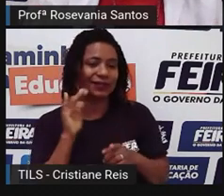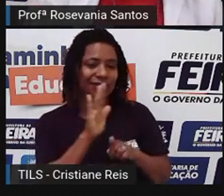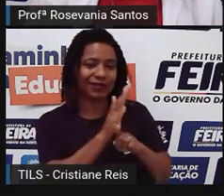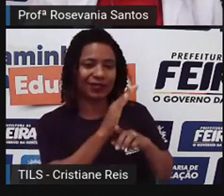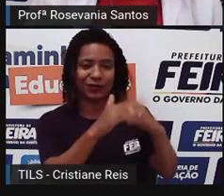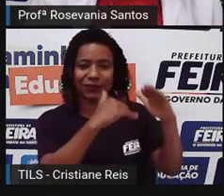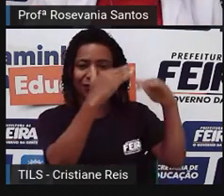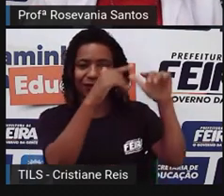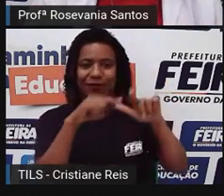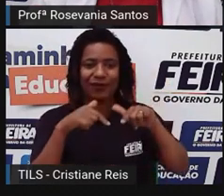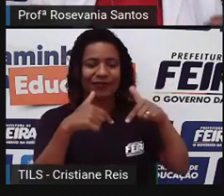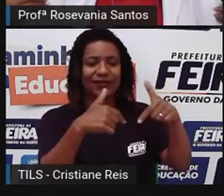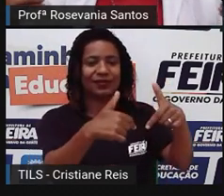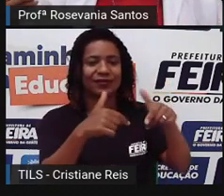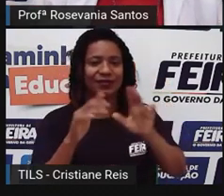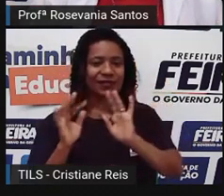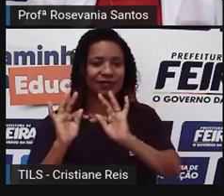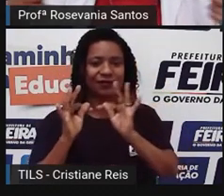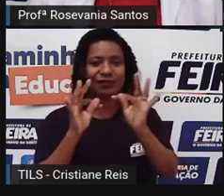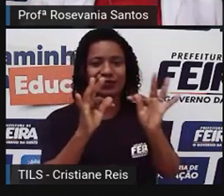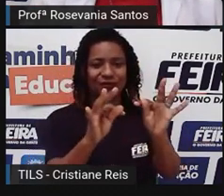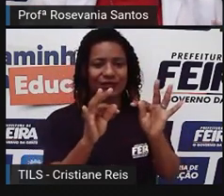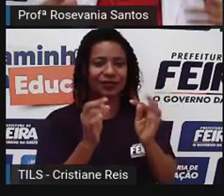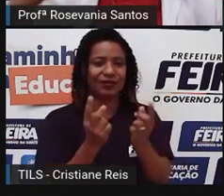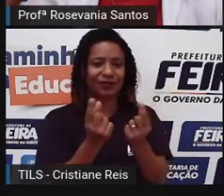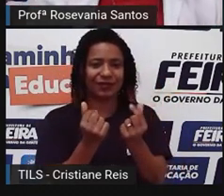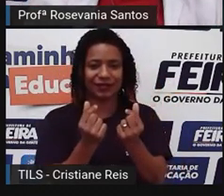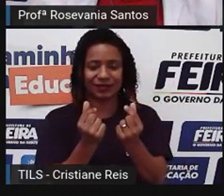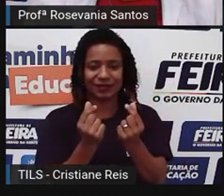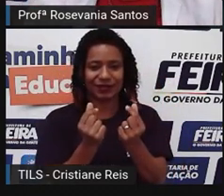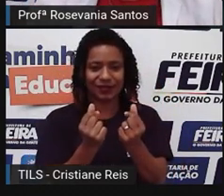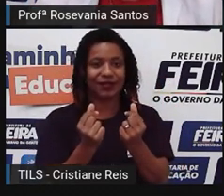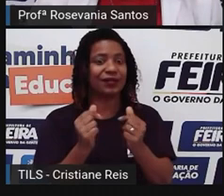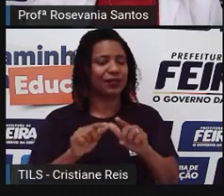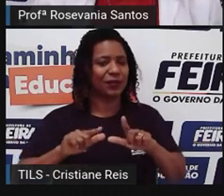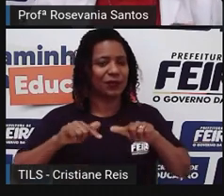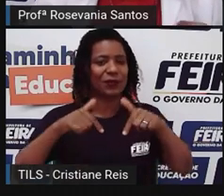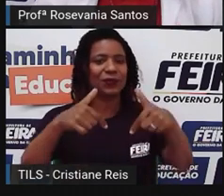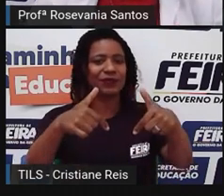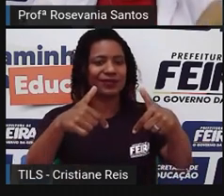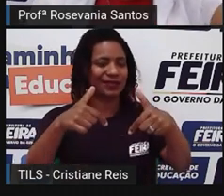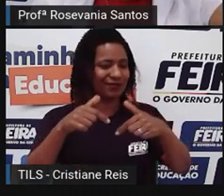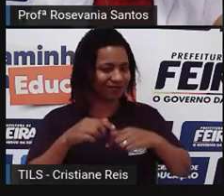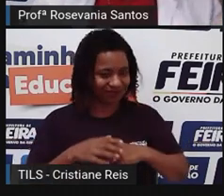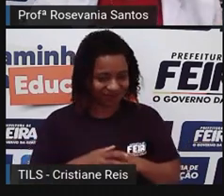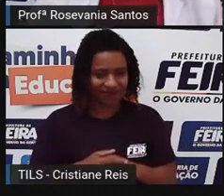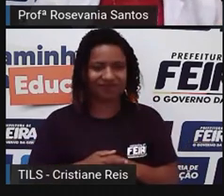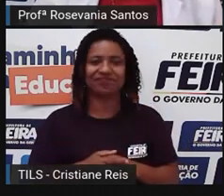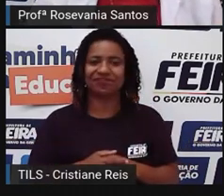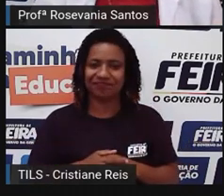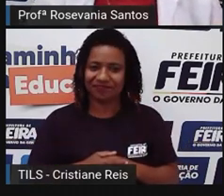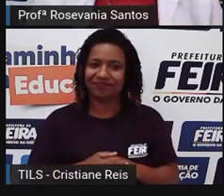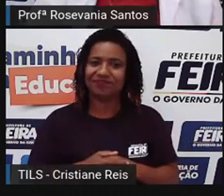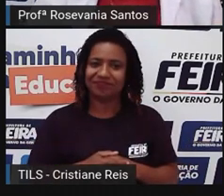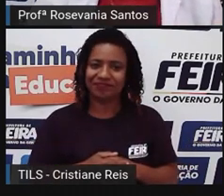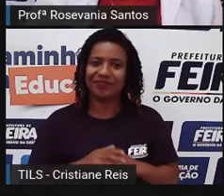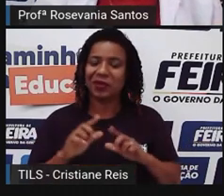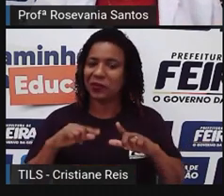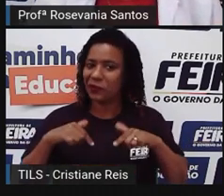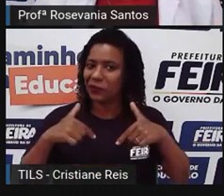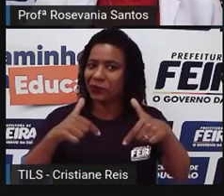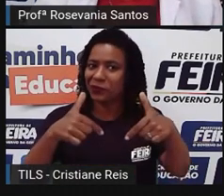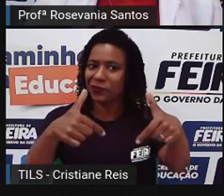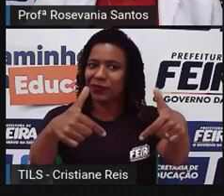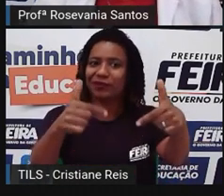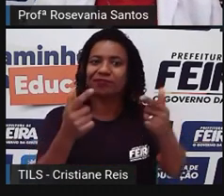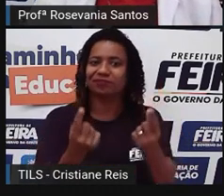avanço, né, tecnológico, financeiramente, nós estamos caminhando muito, né, e bora dizer assim, voando quase